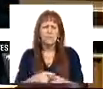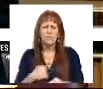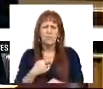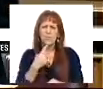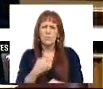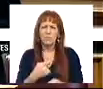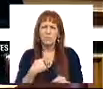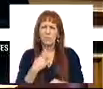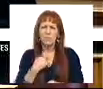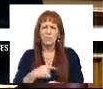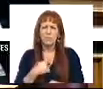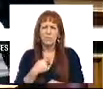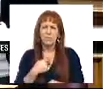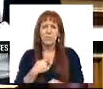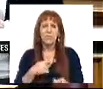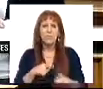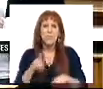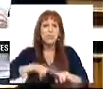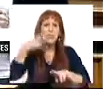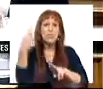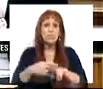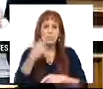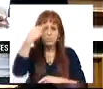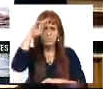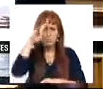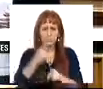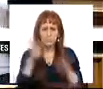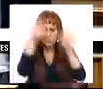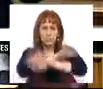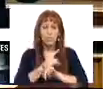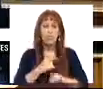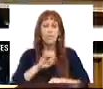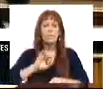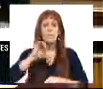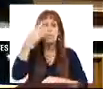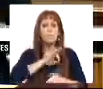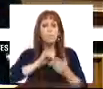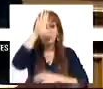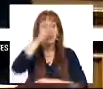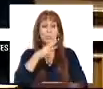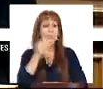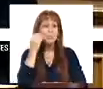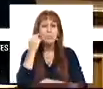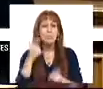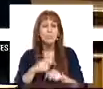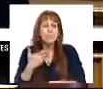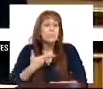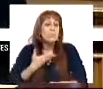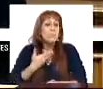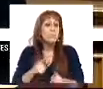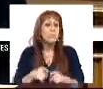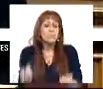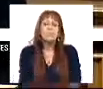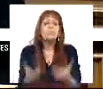afirmação extraordinariamente enganadora, duplamente, aliás, enganadora. Primeiro porque o Sr. Secretário de Estado não diz como é que as dívidas